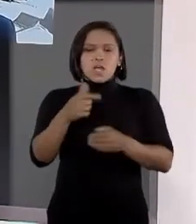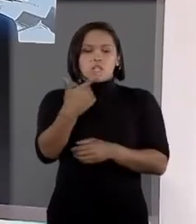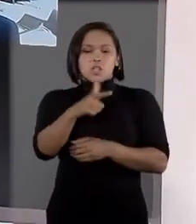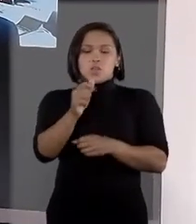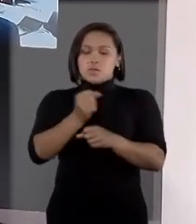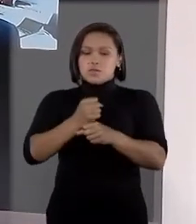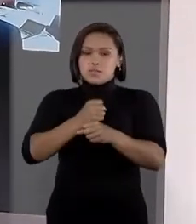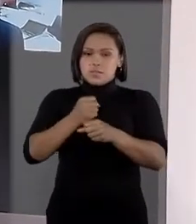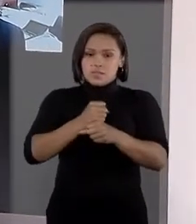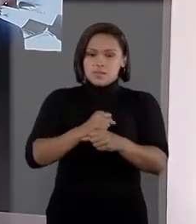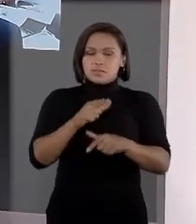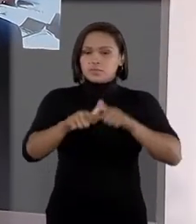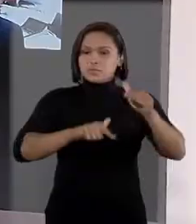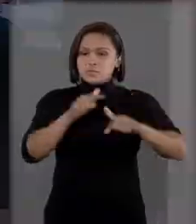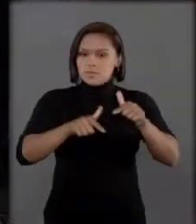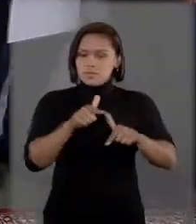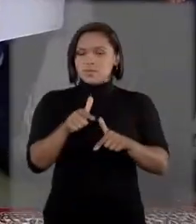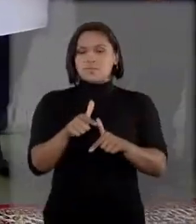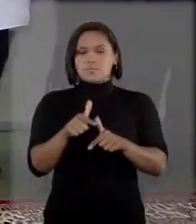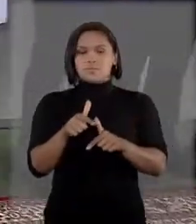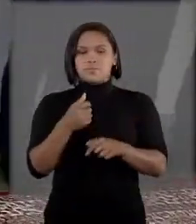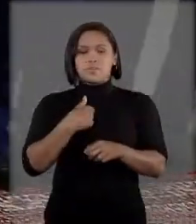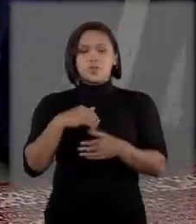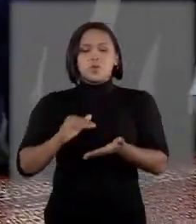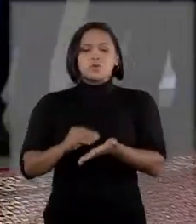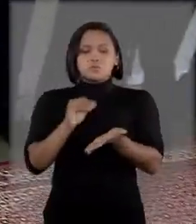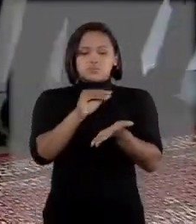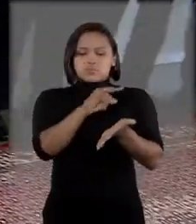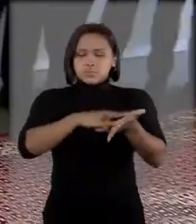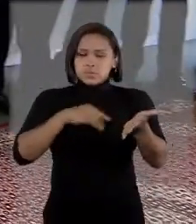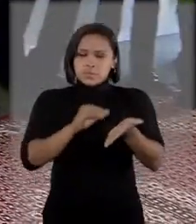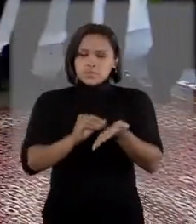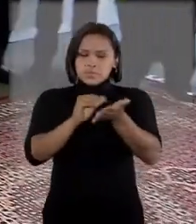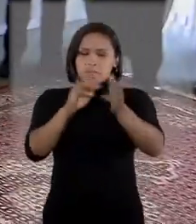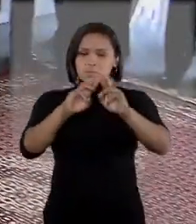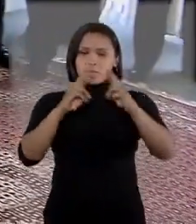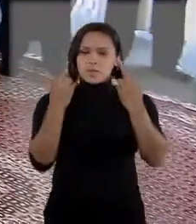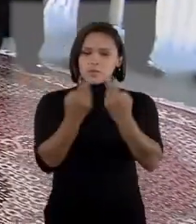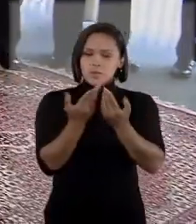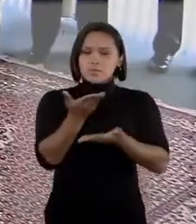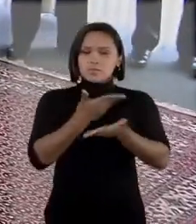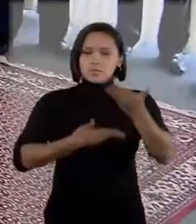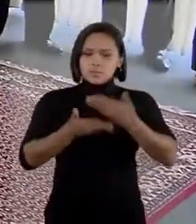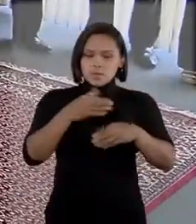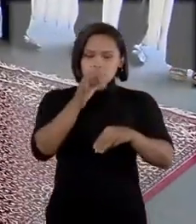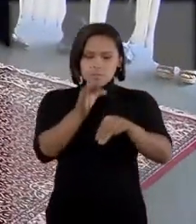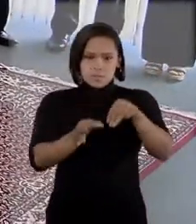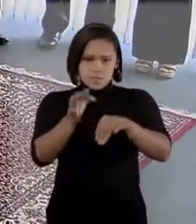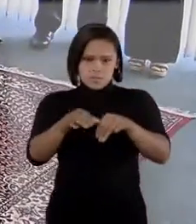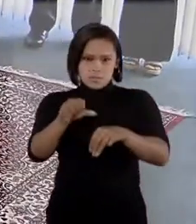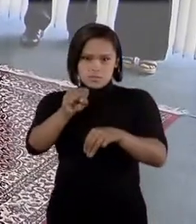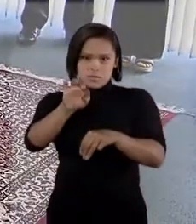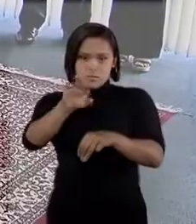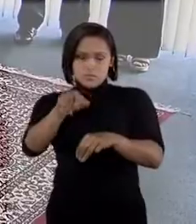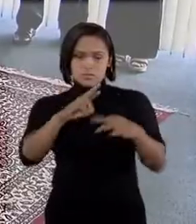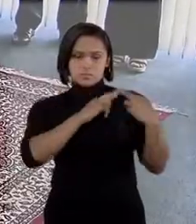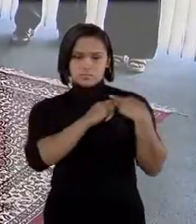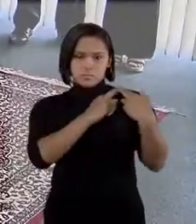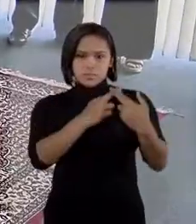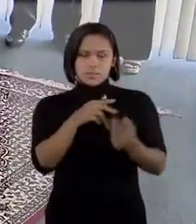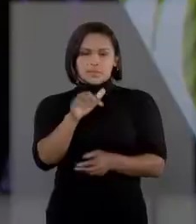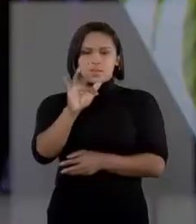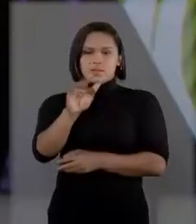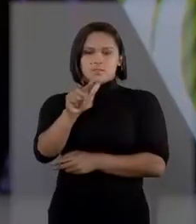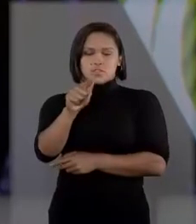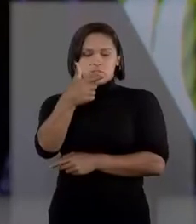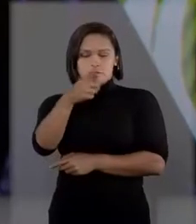2020-2022. O documento foi entregue em uma reunião em que participaram ministros do STJ e representantes da FGV.